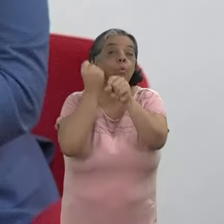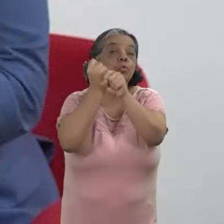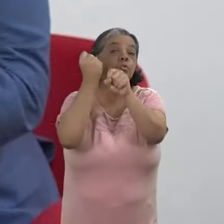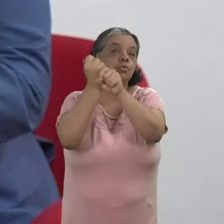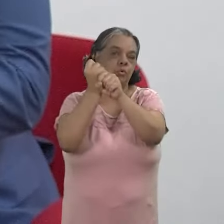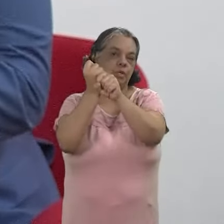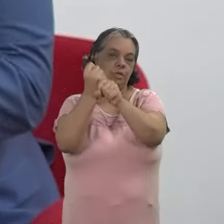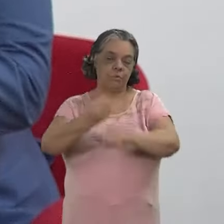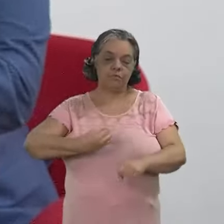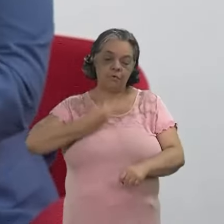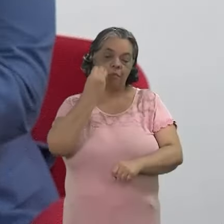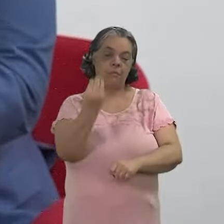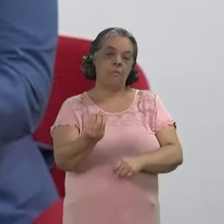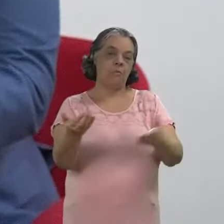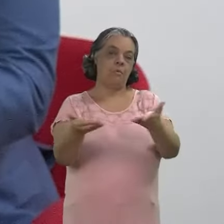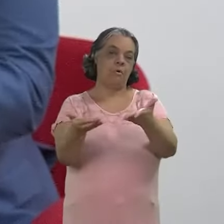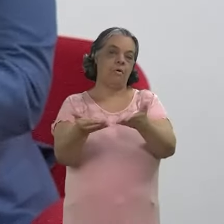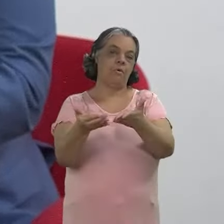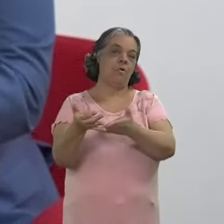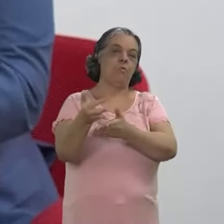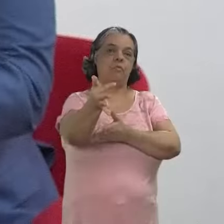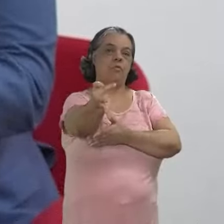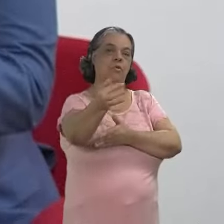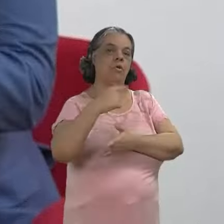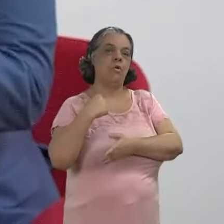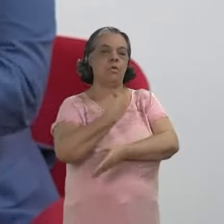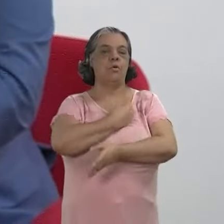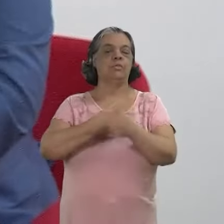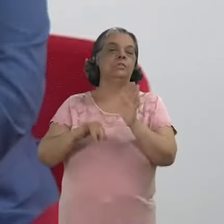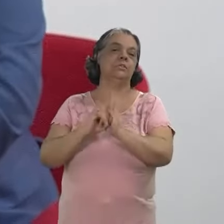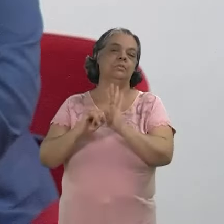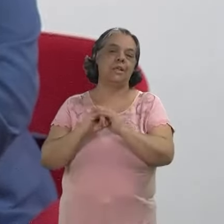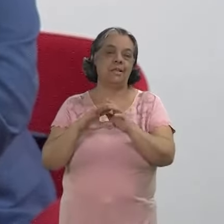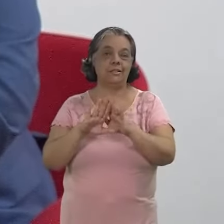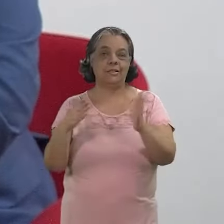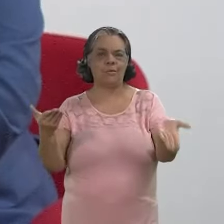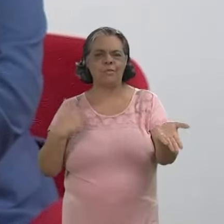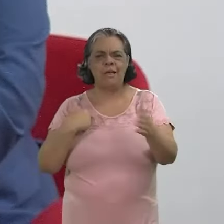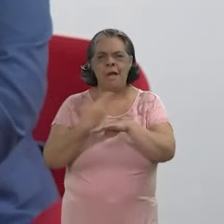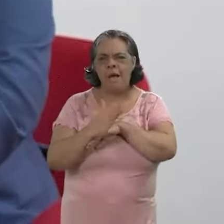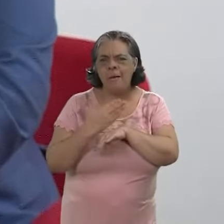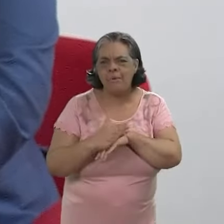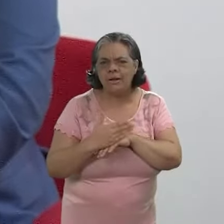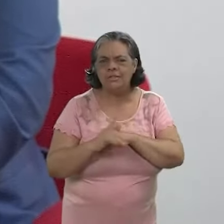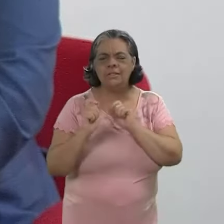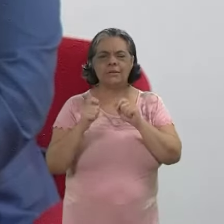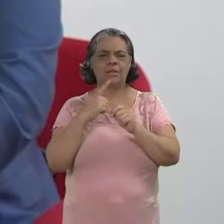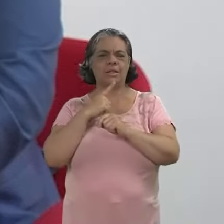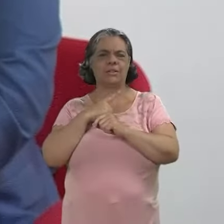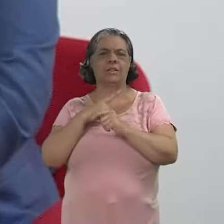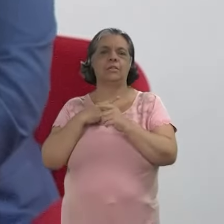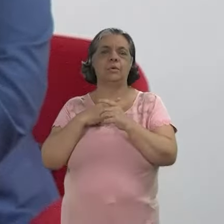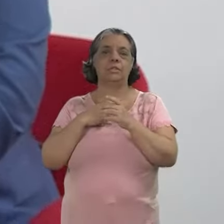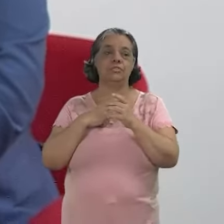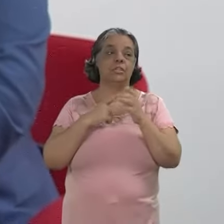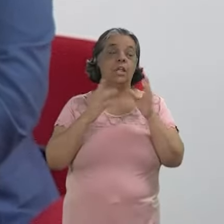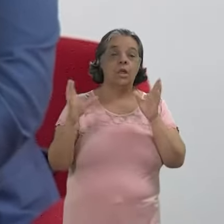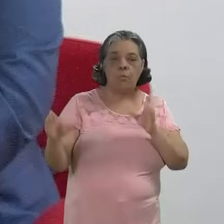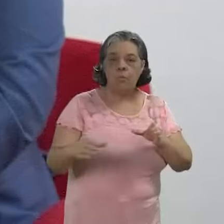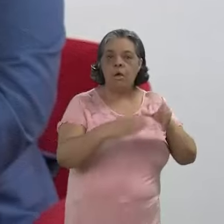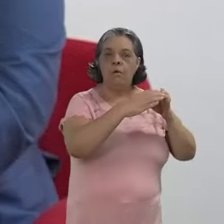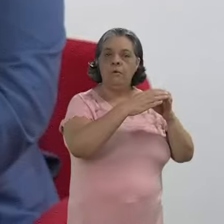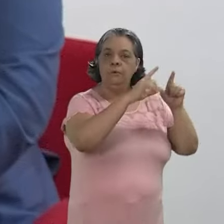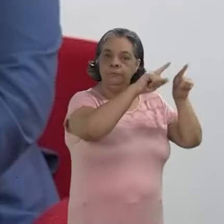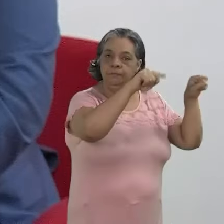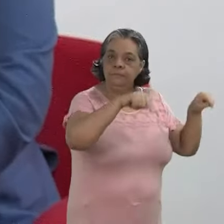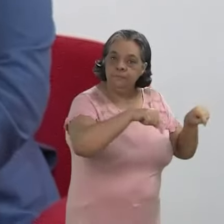construímos, que elabora o presente, elabora o futuro, elabora a nossa identidade. Então, na prática, quando a gente tem acervos,